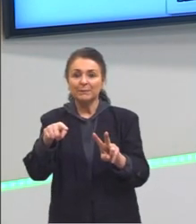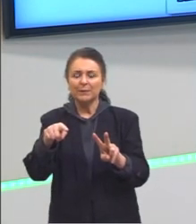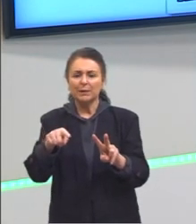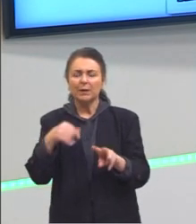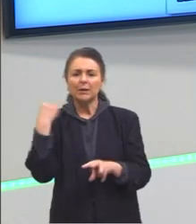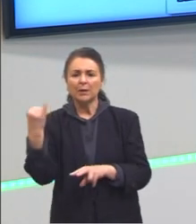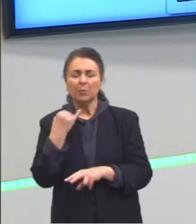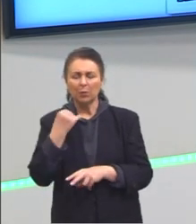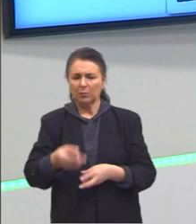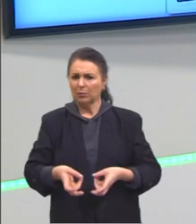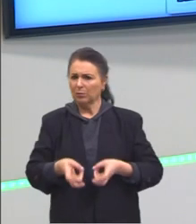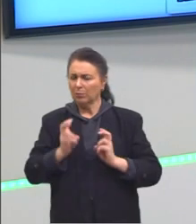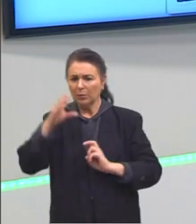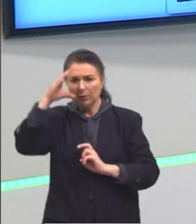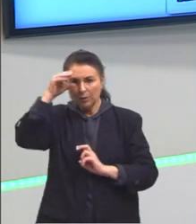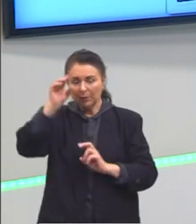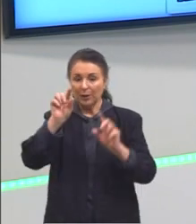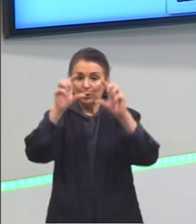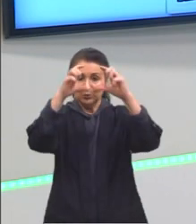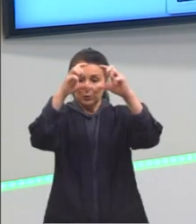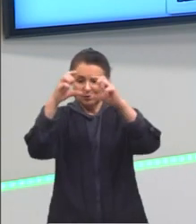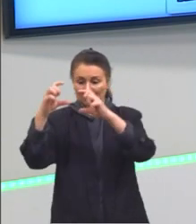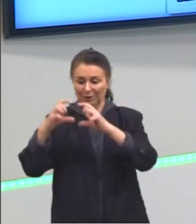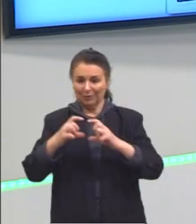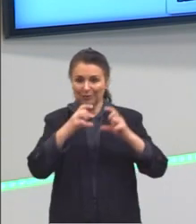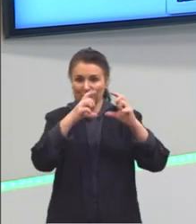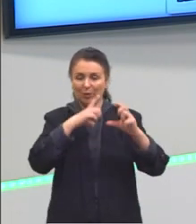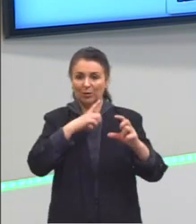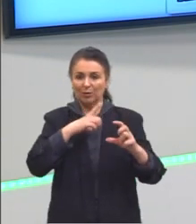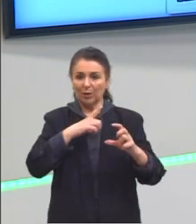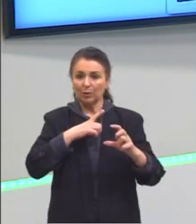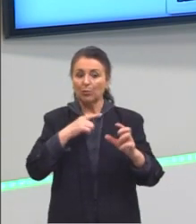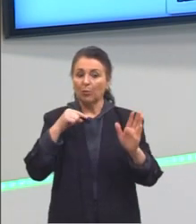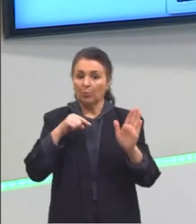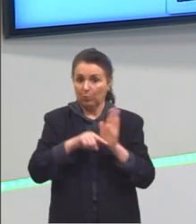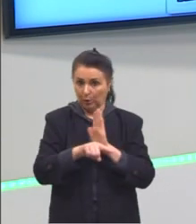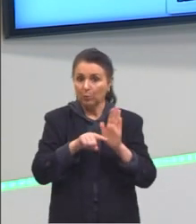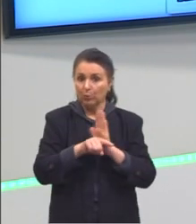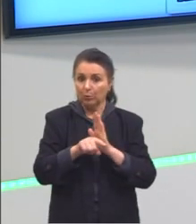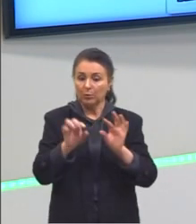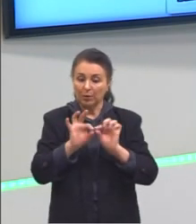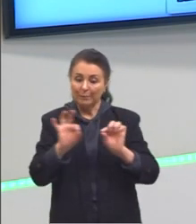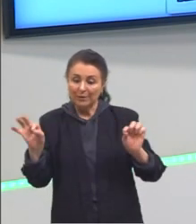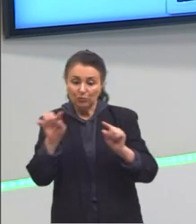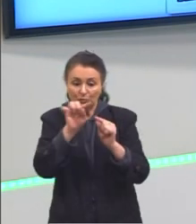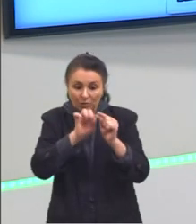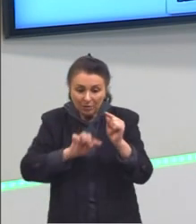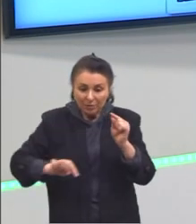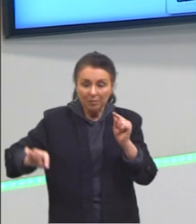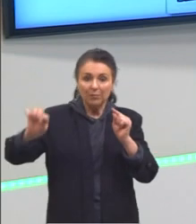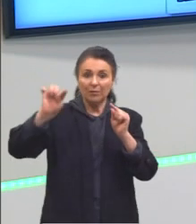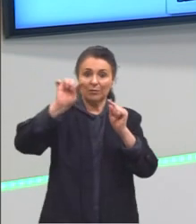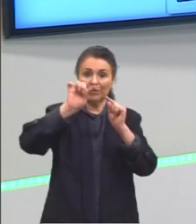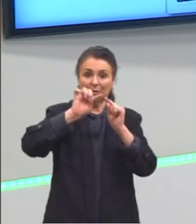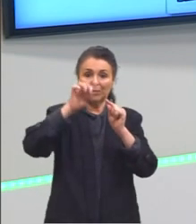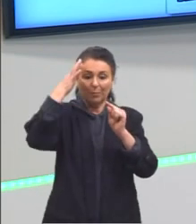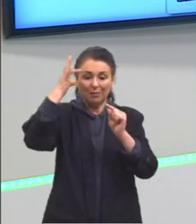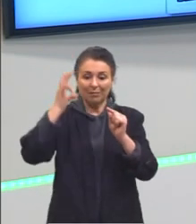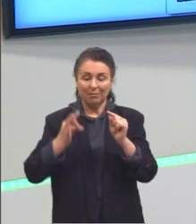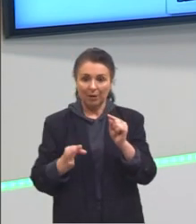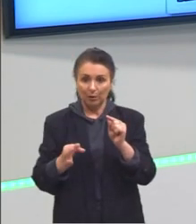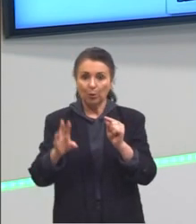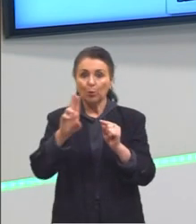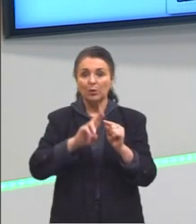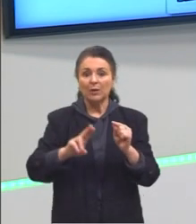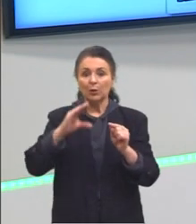notarem, né, com esses quadrinhos? Eles tinham ali uma questão, que era medir a circunferência, e eles utilizaram uma